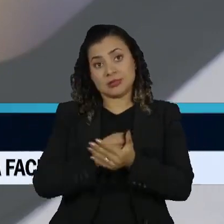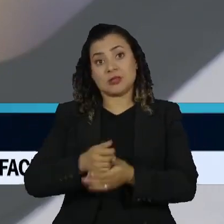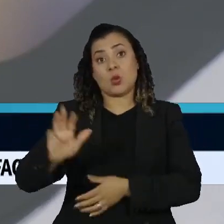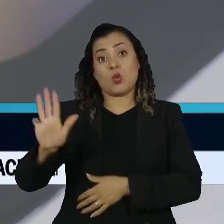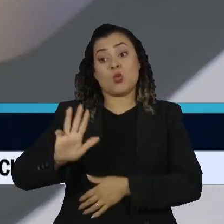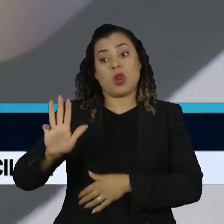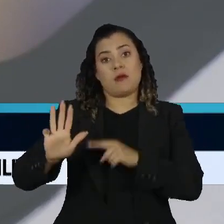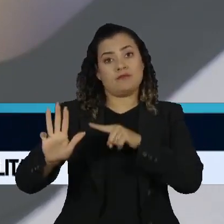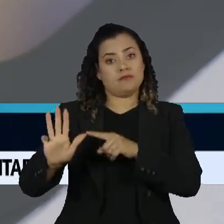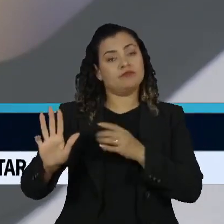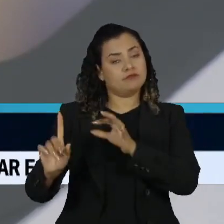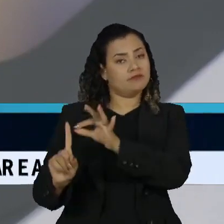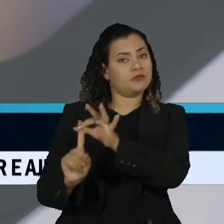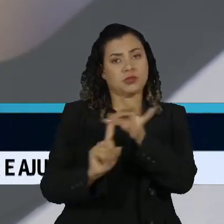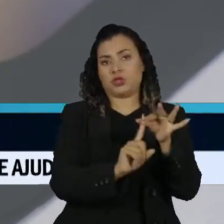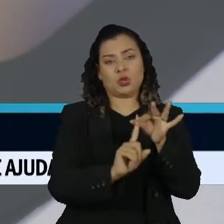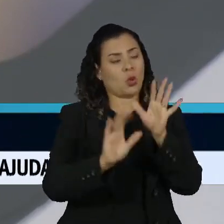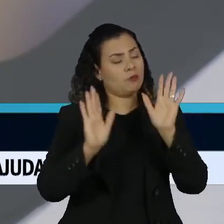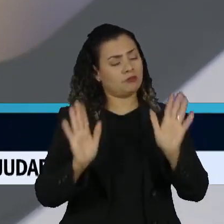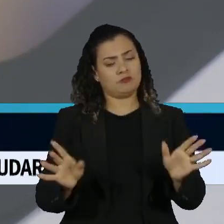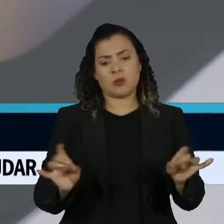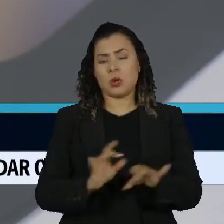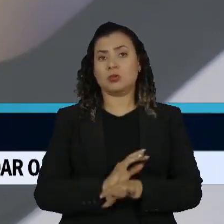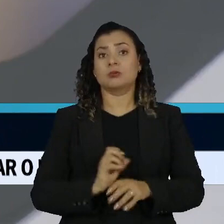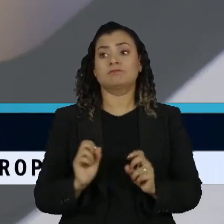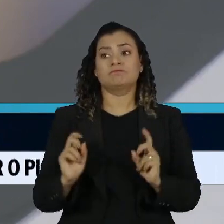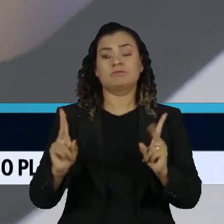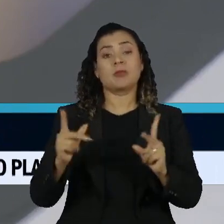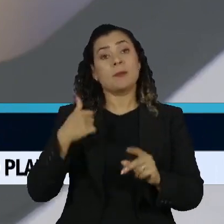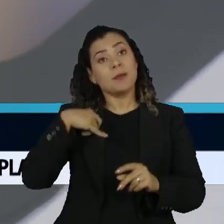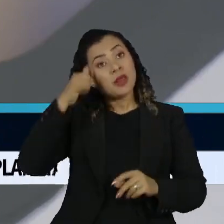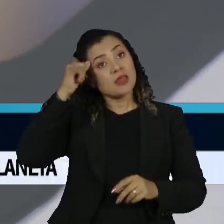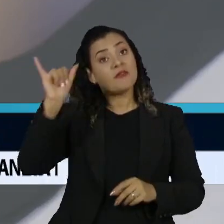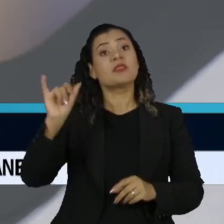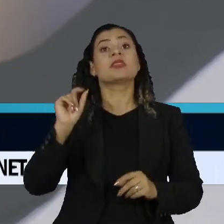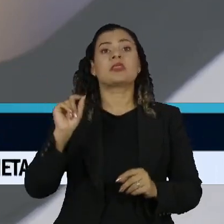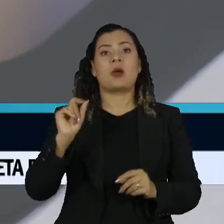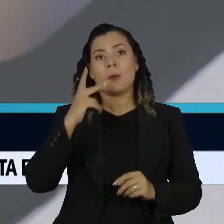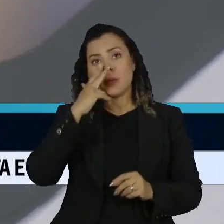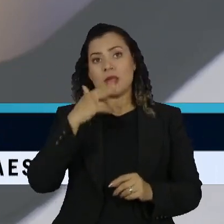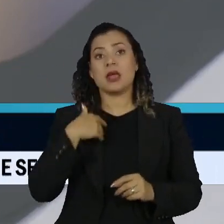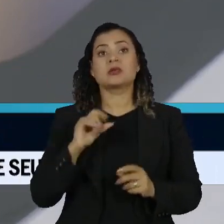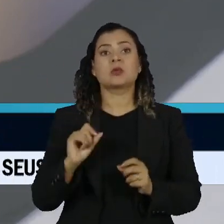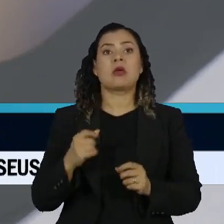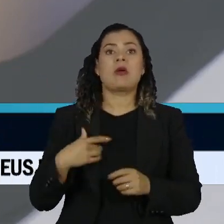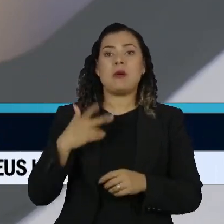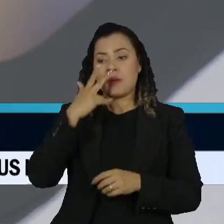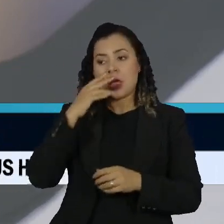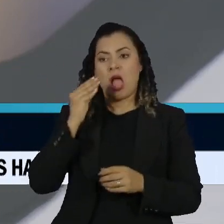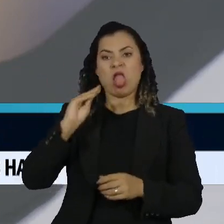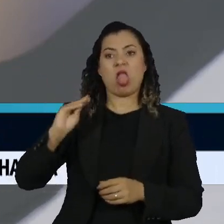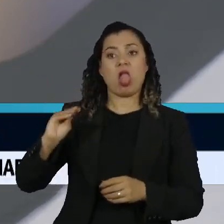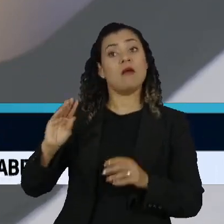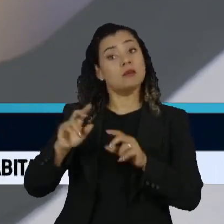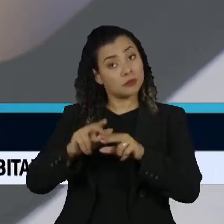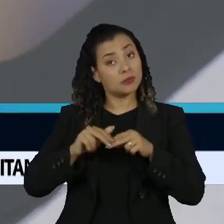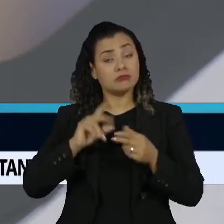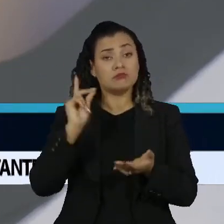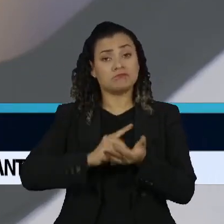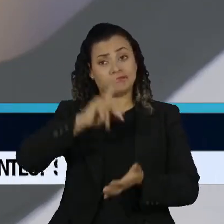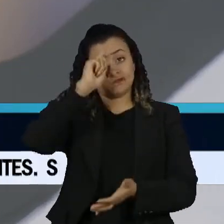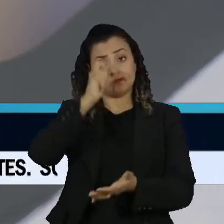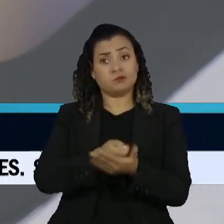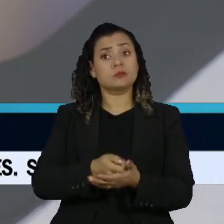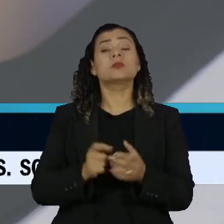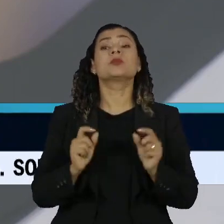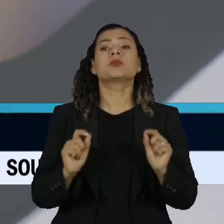Lula e o Lula fez essa nomeação à revelia dela para evitar que o processo de fritura dele continuasse. E aí ela decidiu